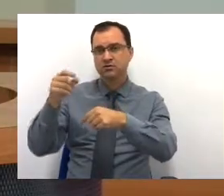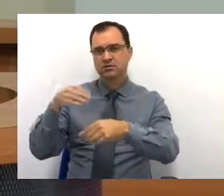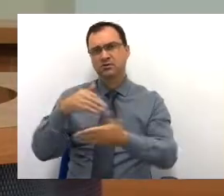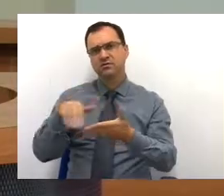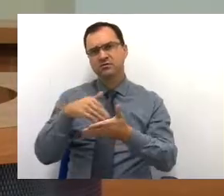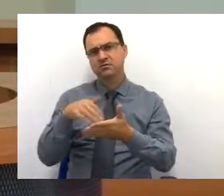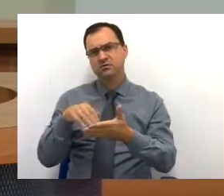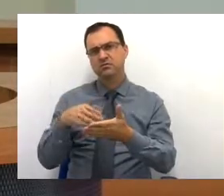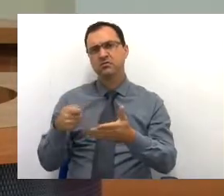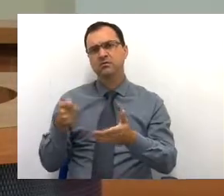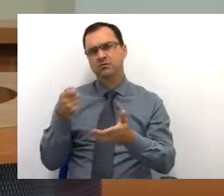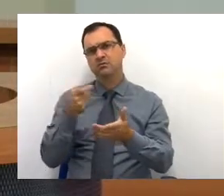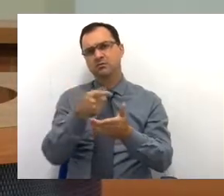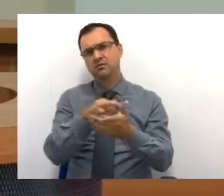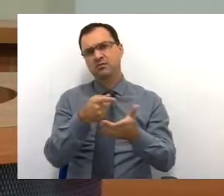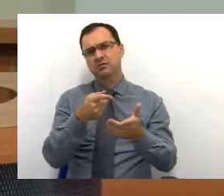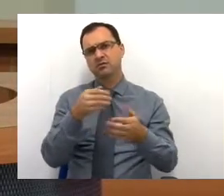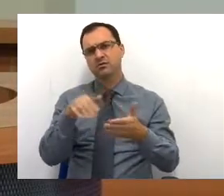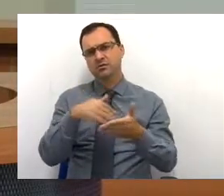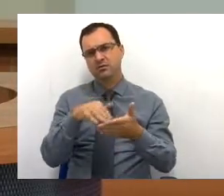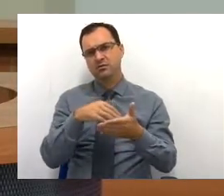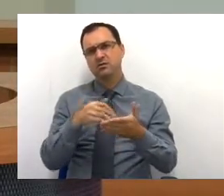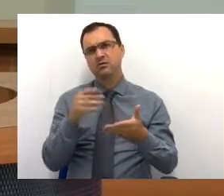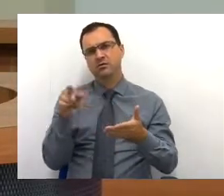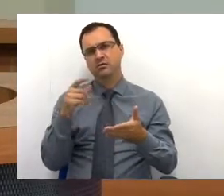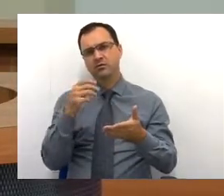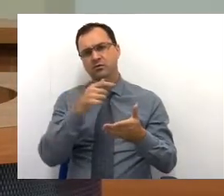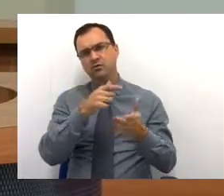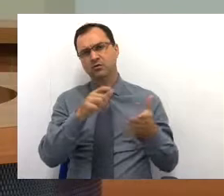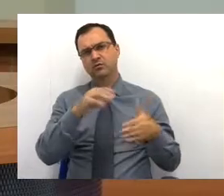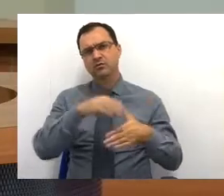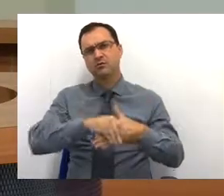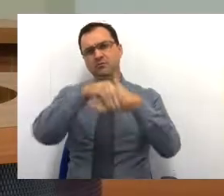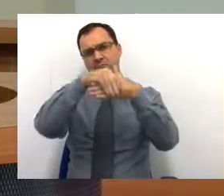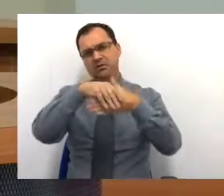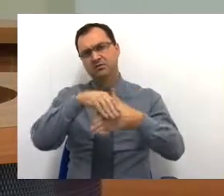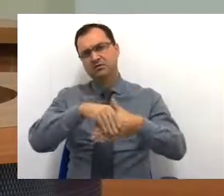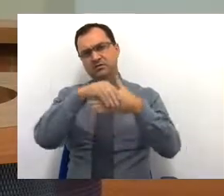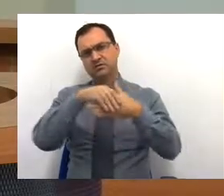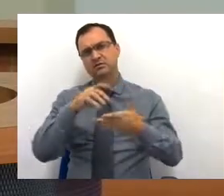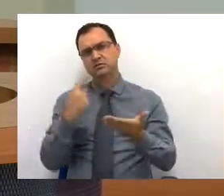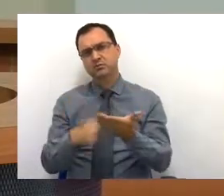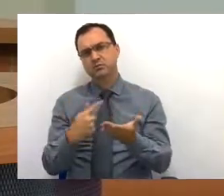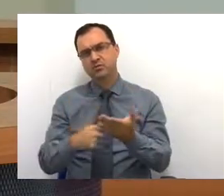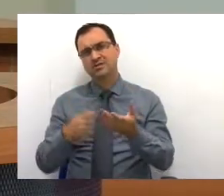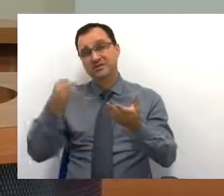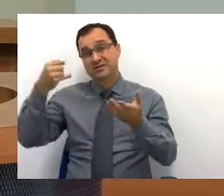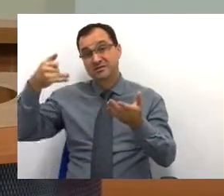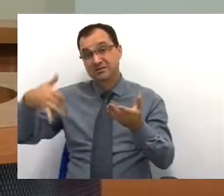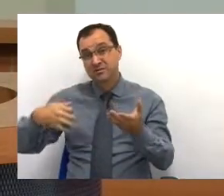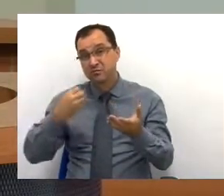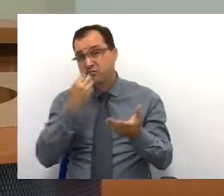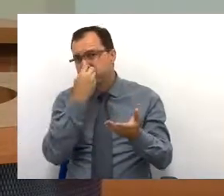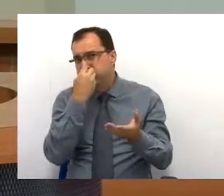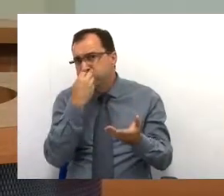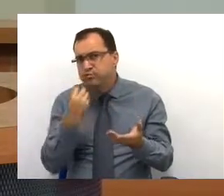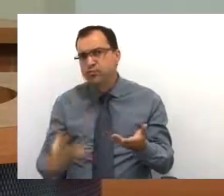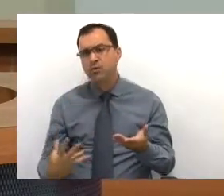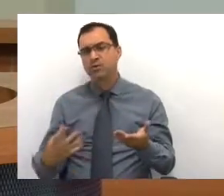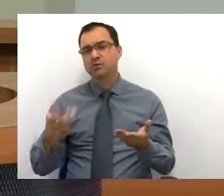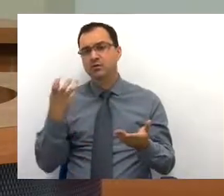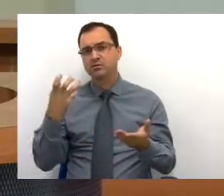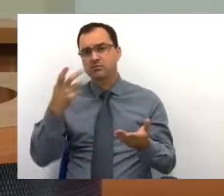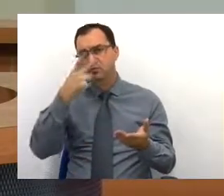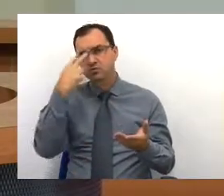Secretário, empresta o Nelson para outros secretários de outras pastas, porque a explanação foi tão boa que